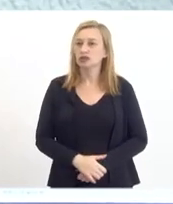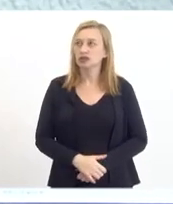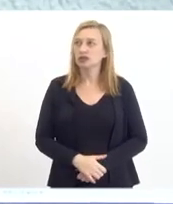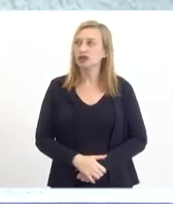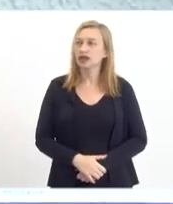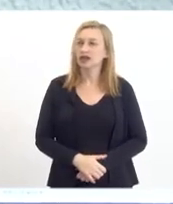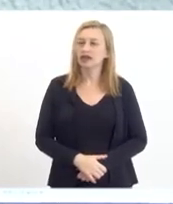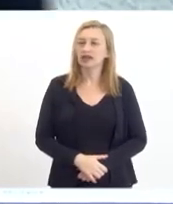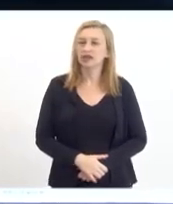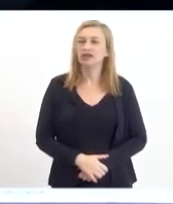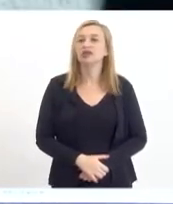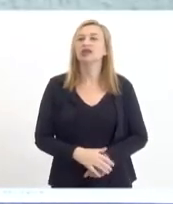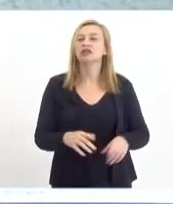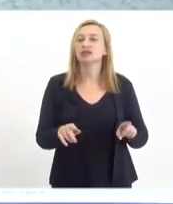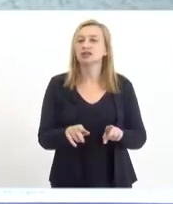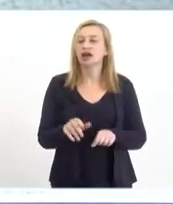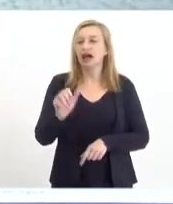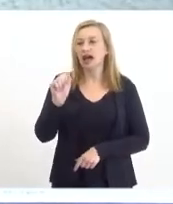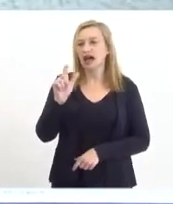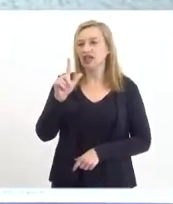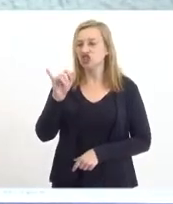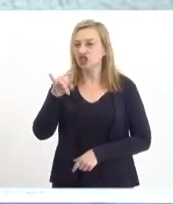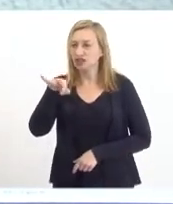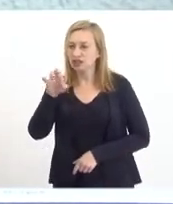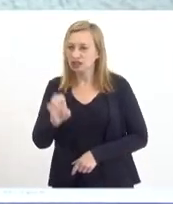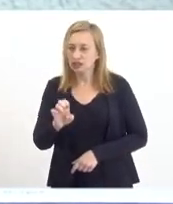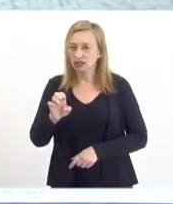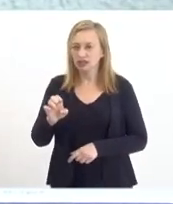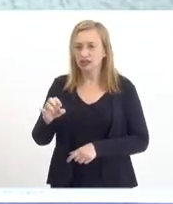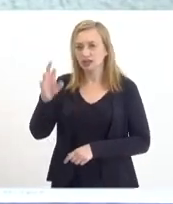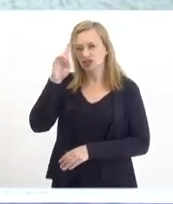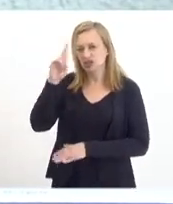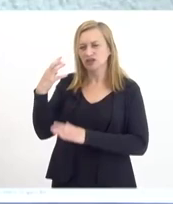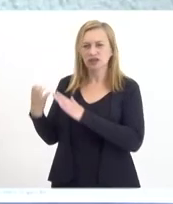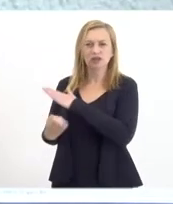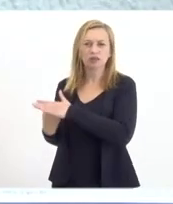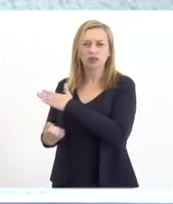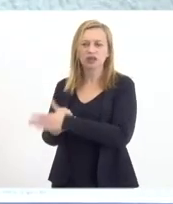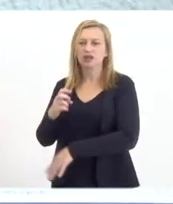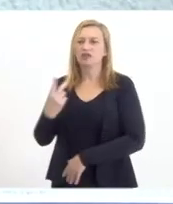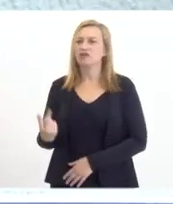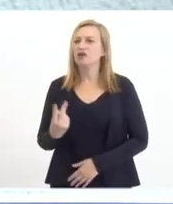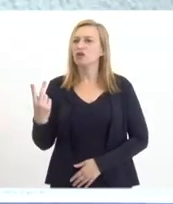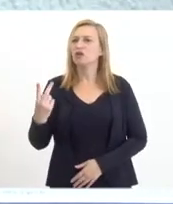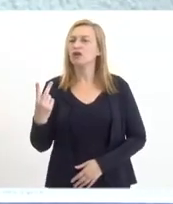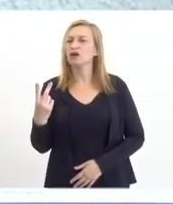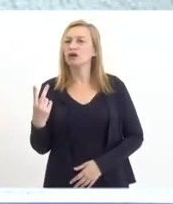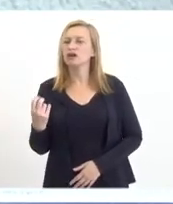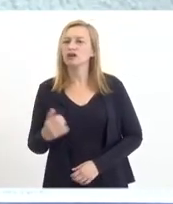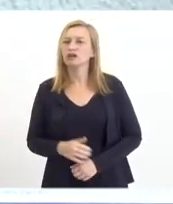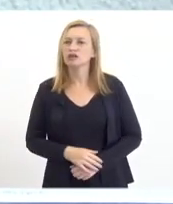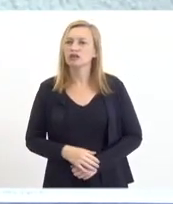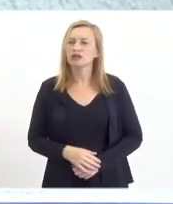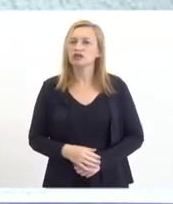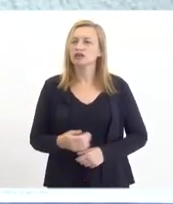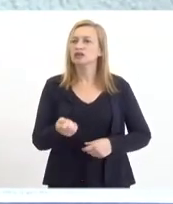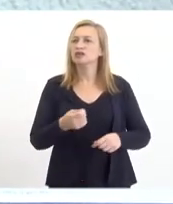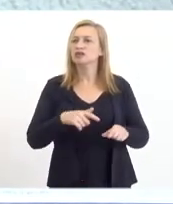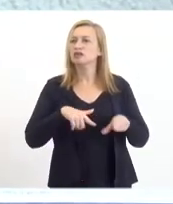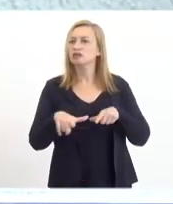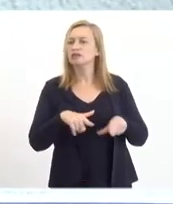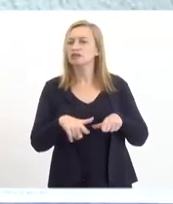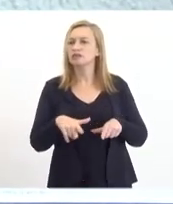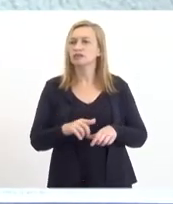saudar Alexandre Luiz, empresário da Valor Empresas de Serviços,